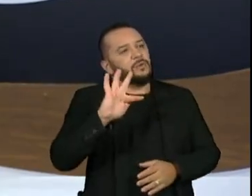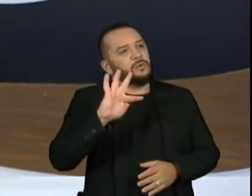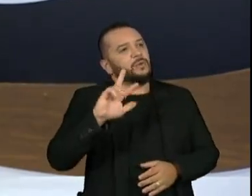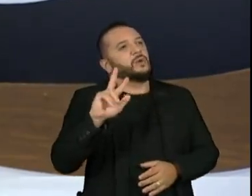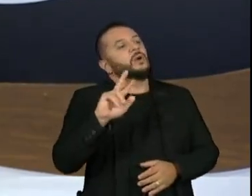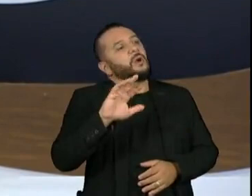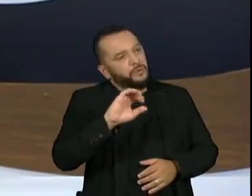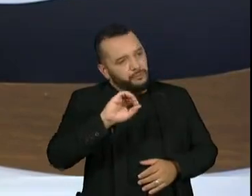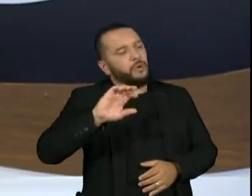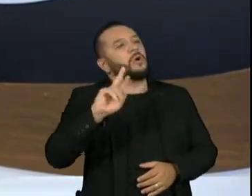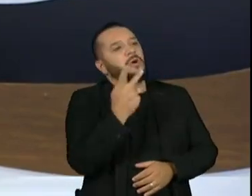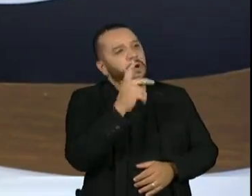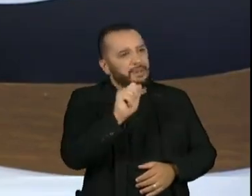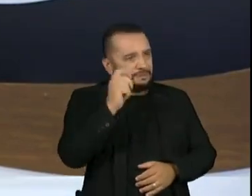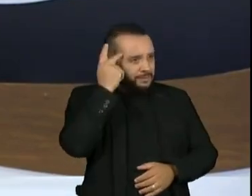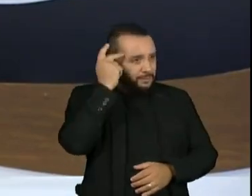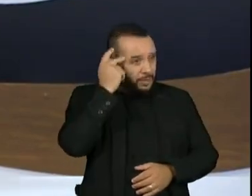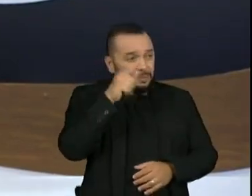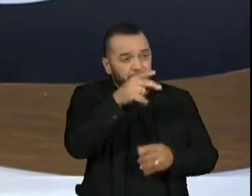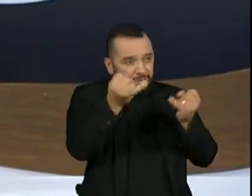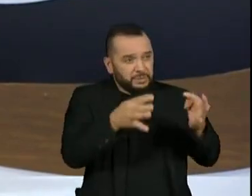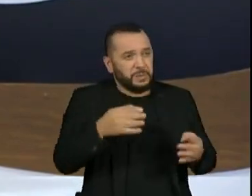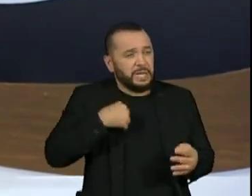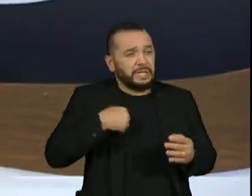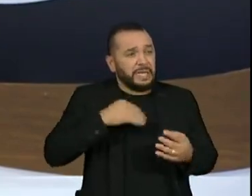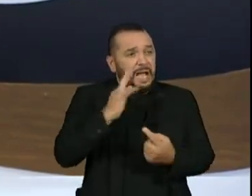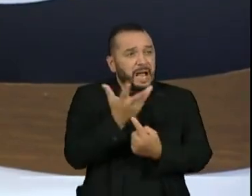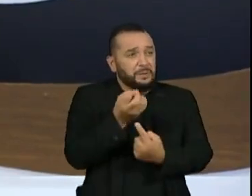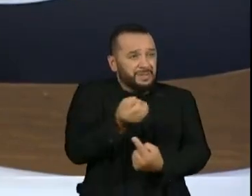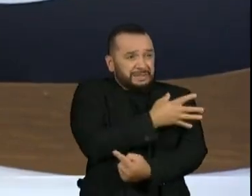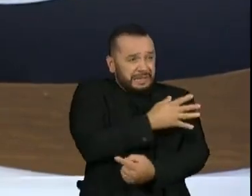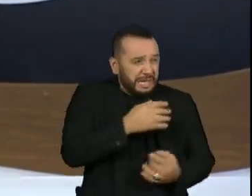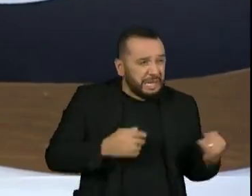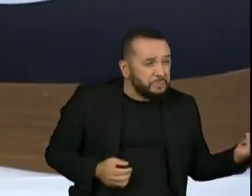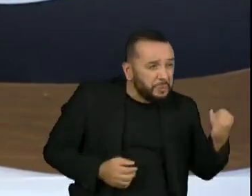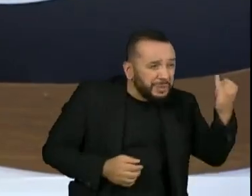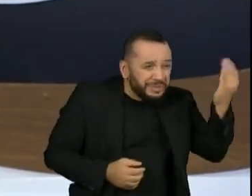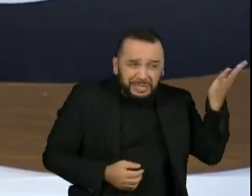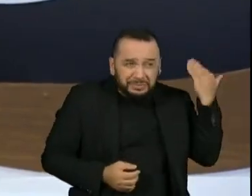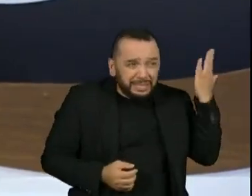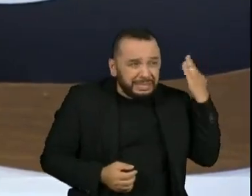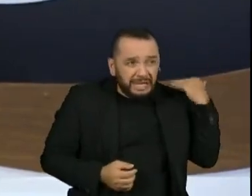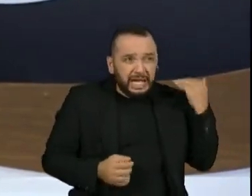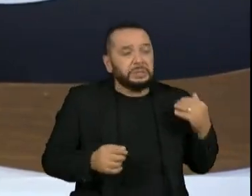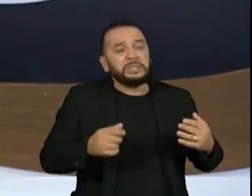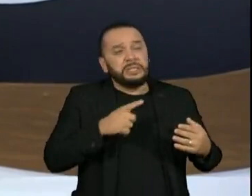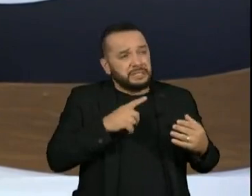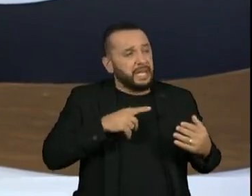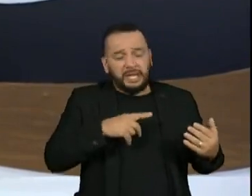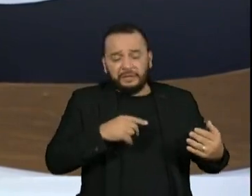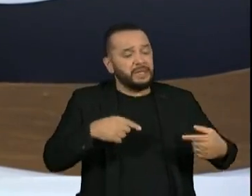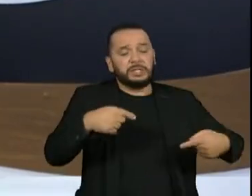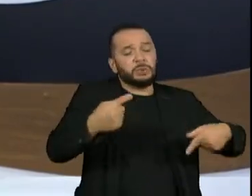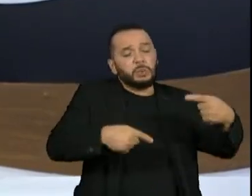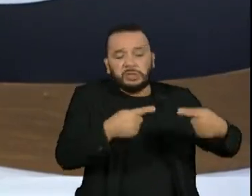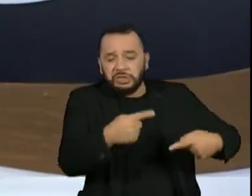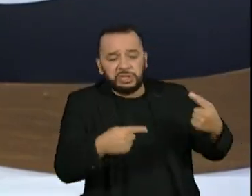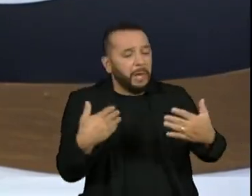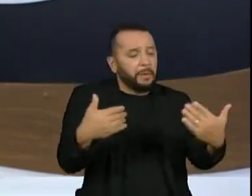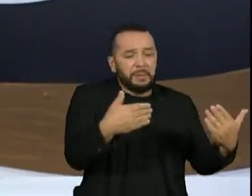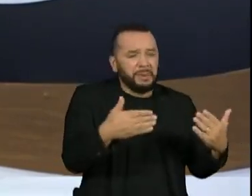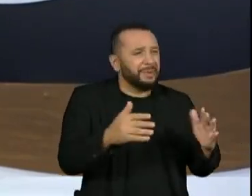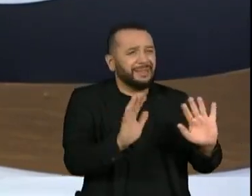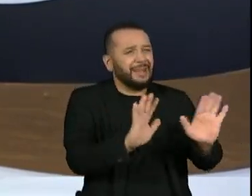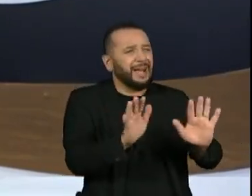que a semana não foi relevante quando aconteceu, não foi discutida nos anos subsequentes e passou a sê-lo em